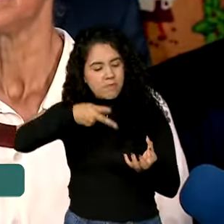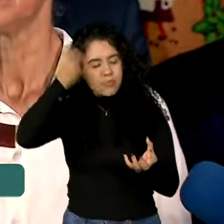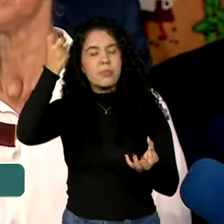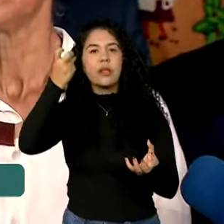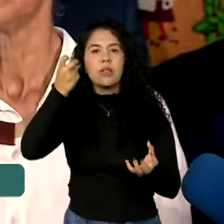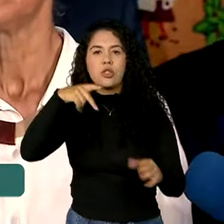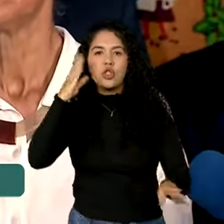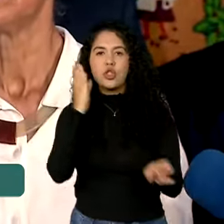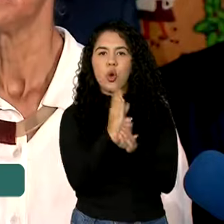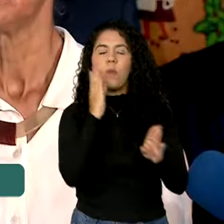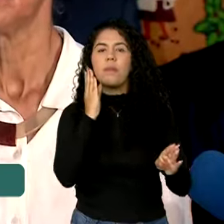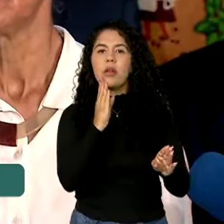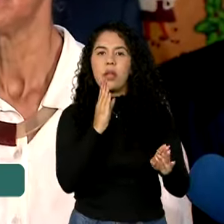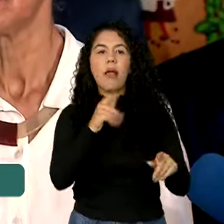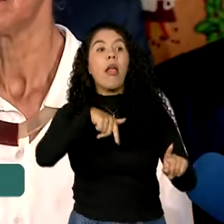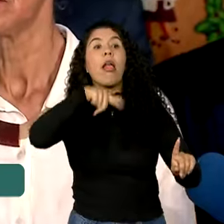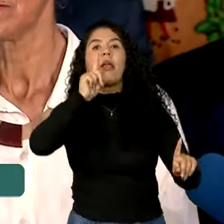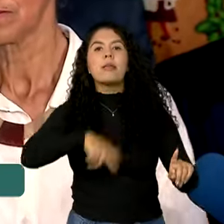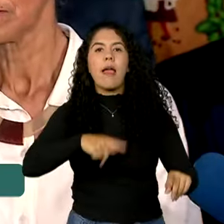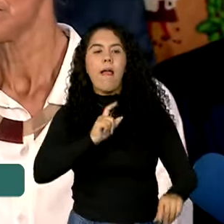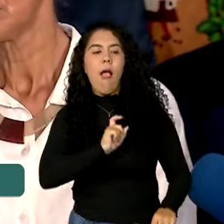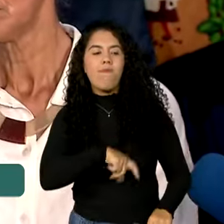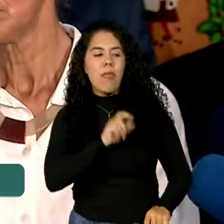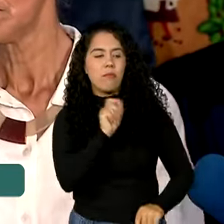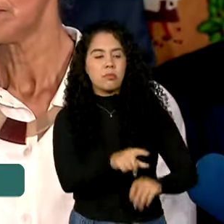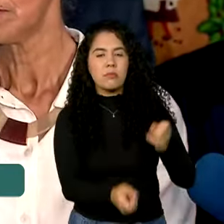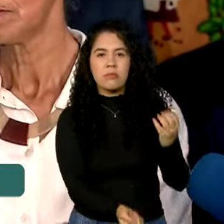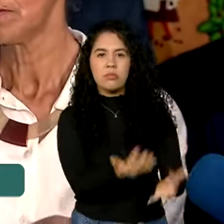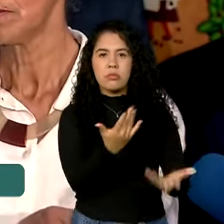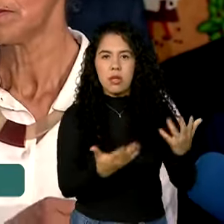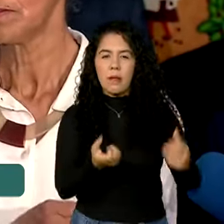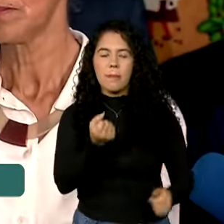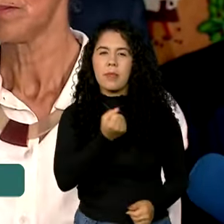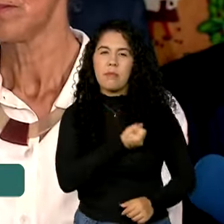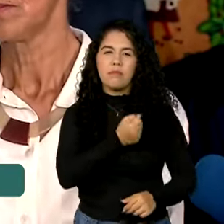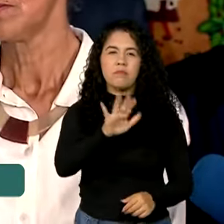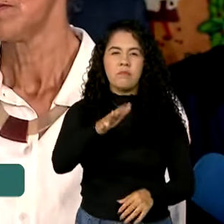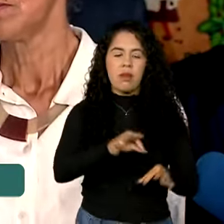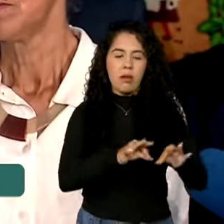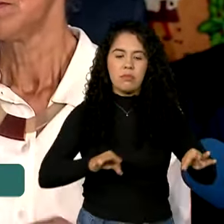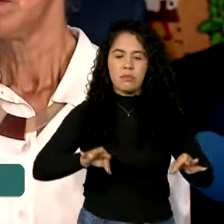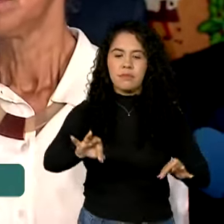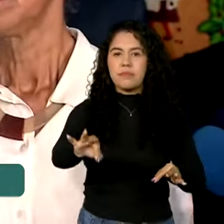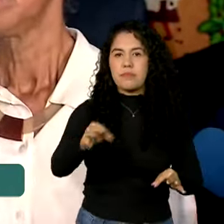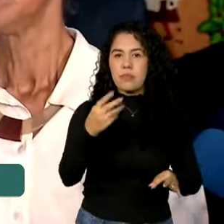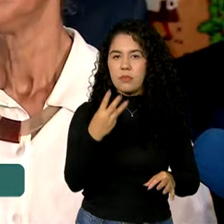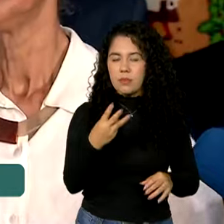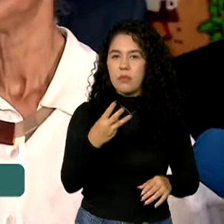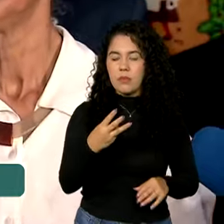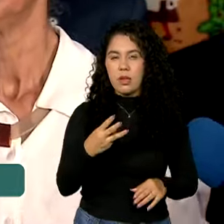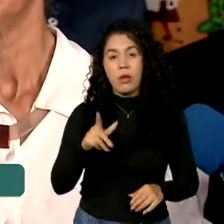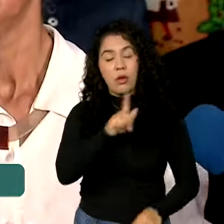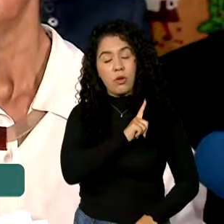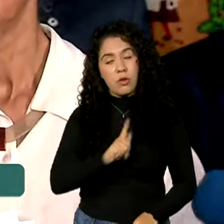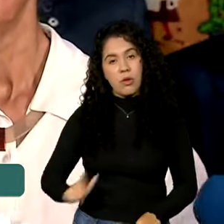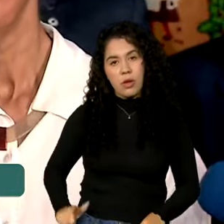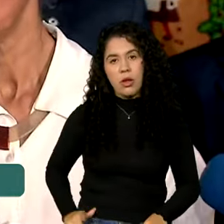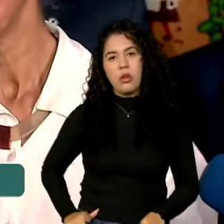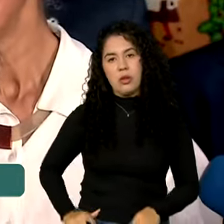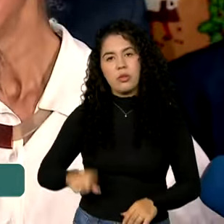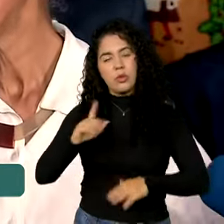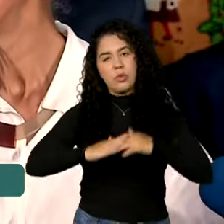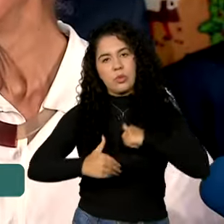imagens online que medem até 3 metros quadrados de imagem para que os governadores possam ter em seus